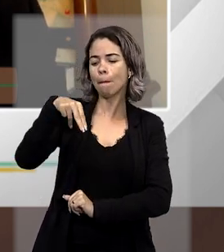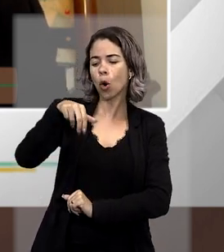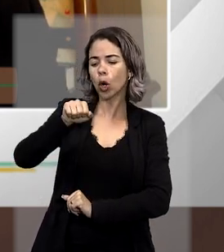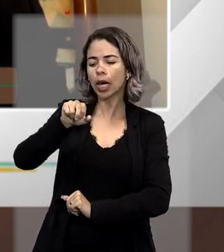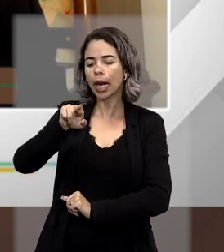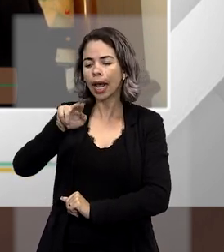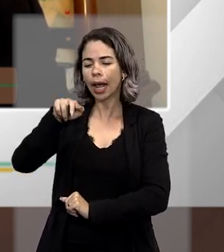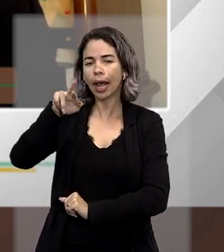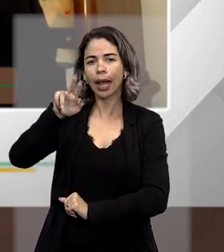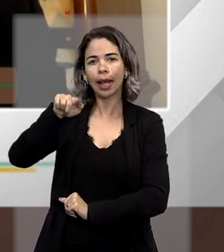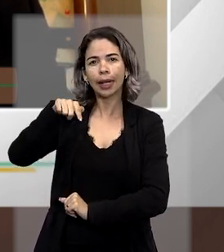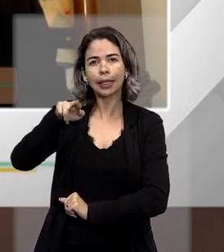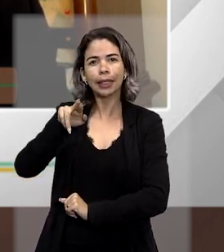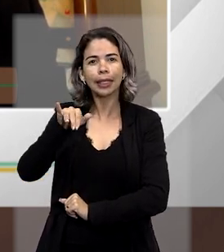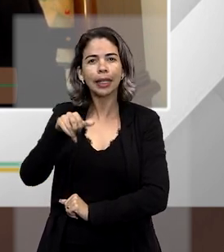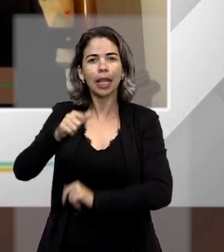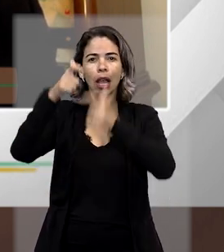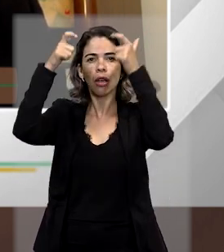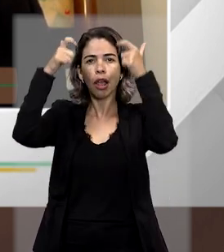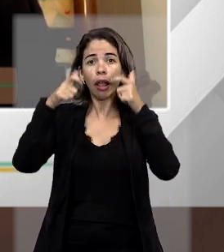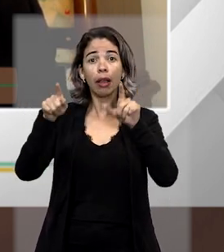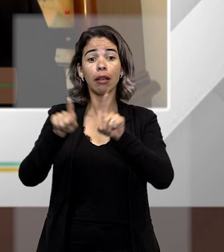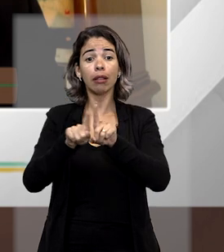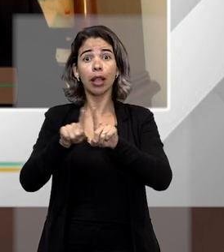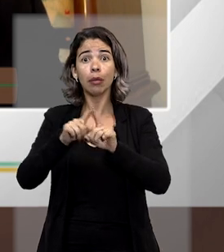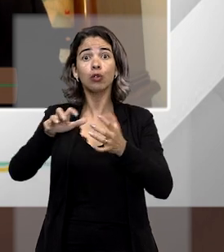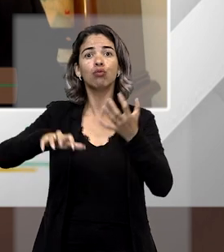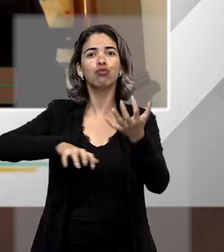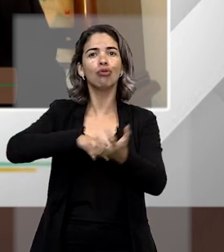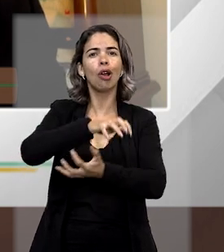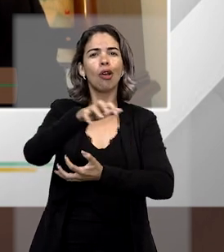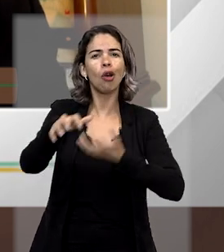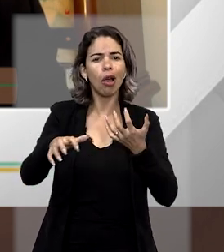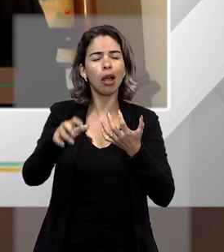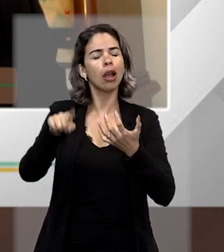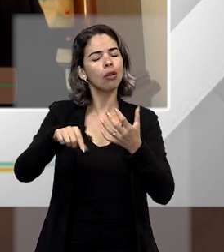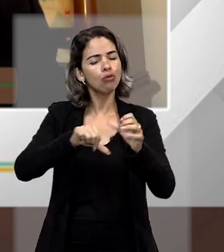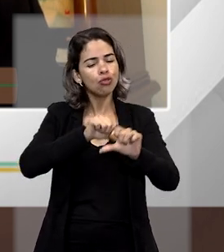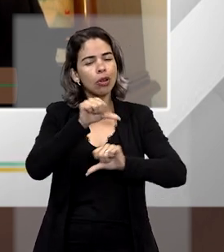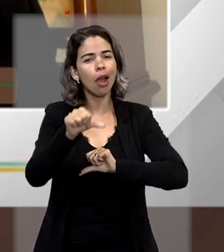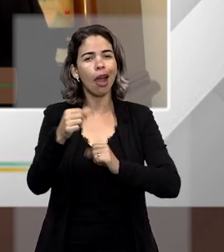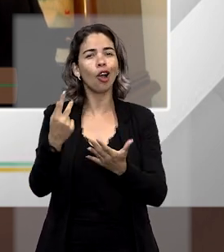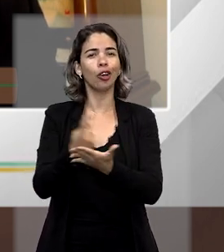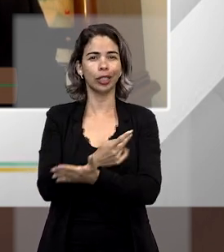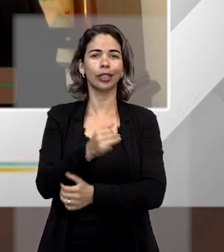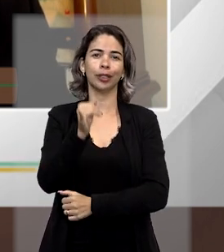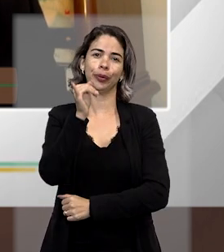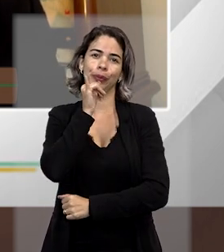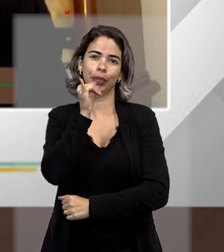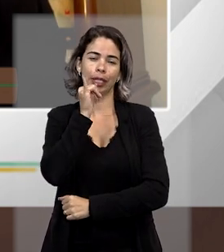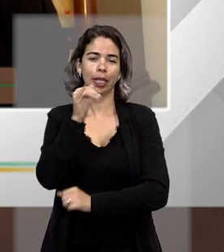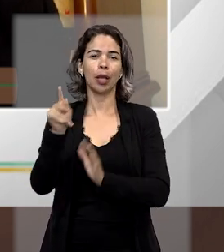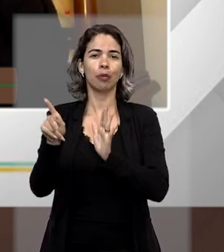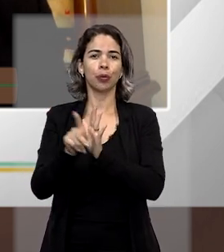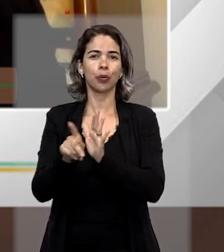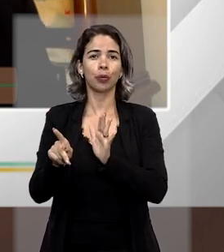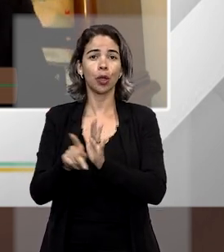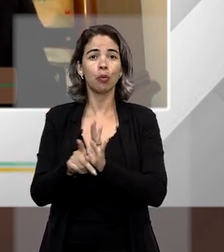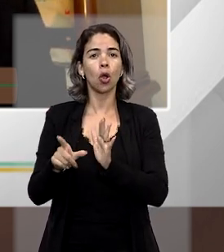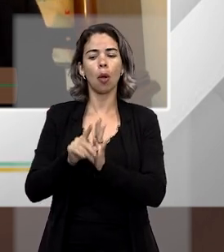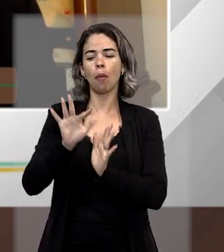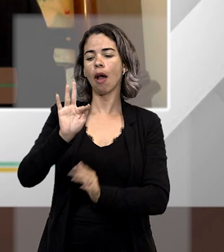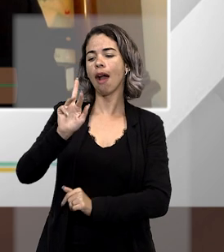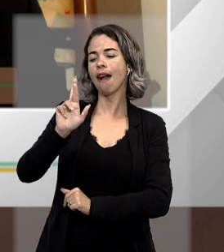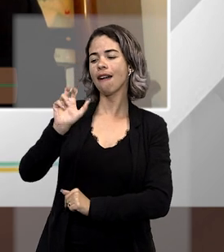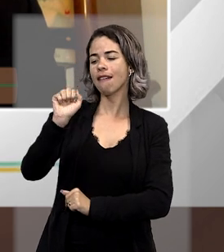França, e mesmo o constitucionalismo de revolução, revolucionário, que é aquele que aconteceu, por exemplo, na própria França, uma vez